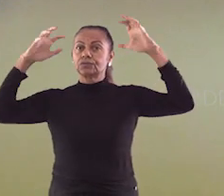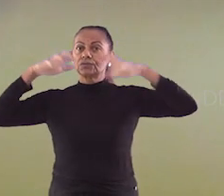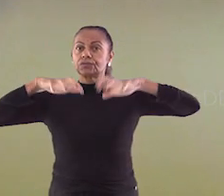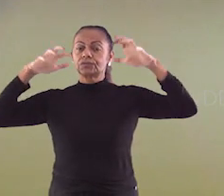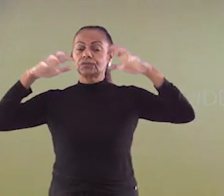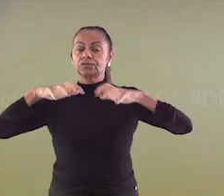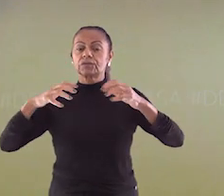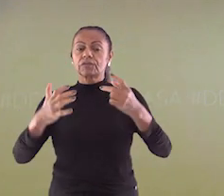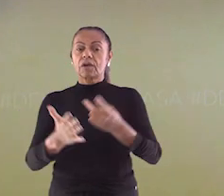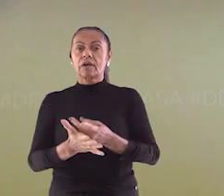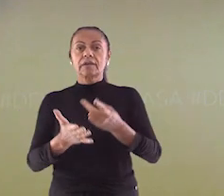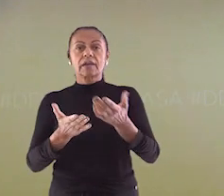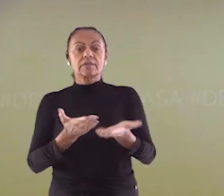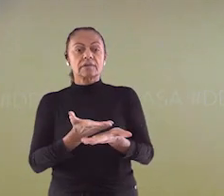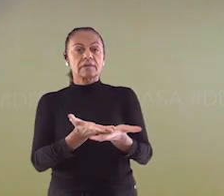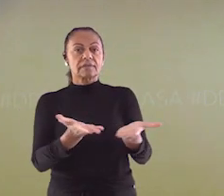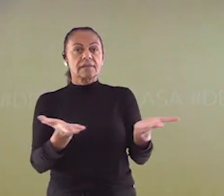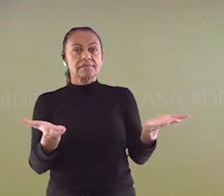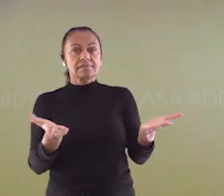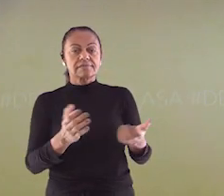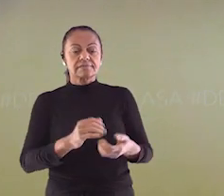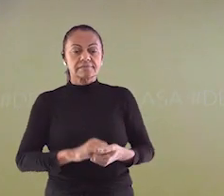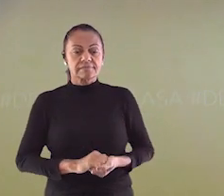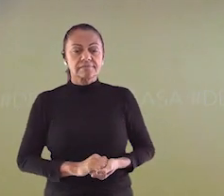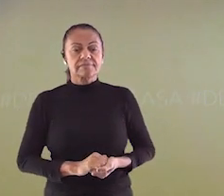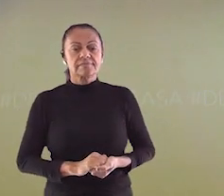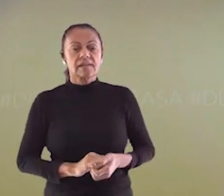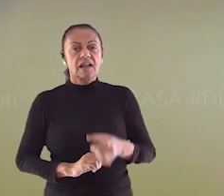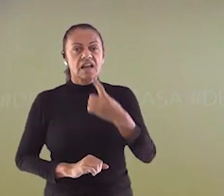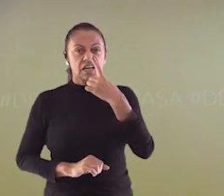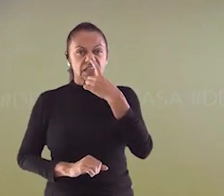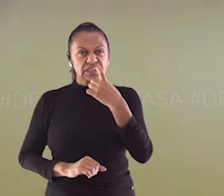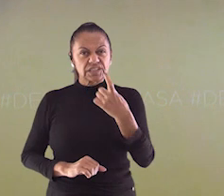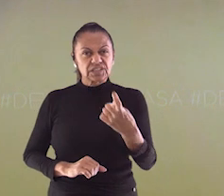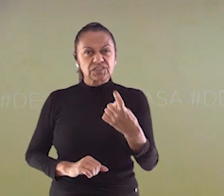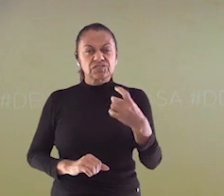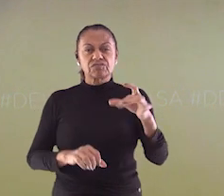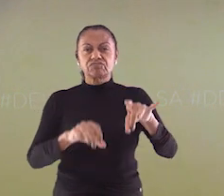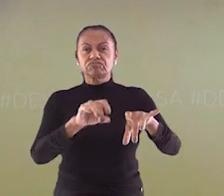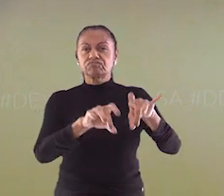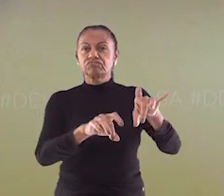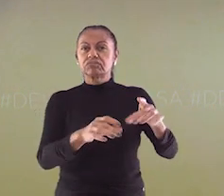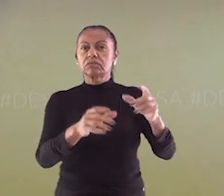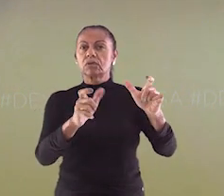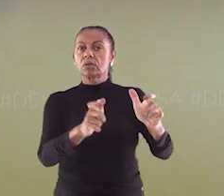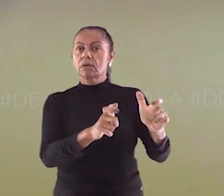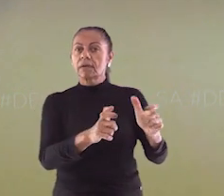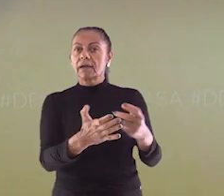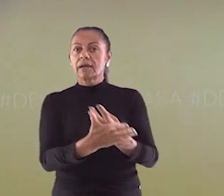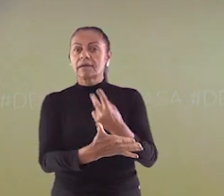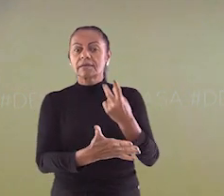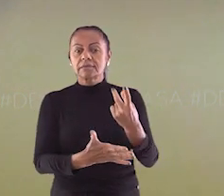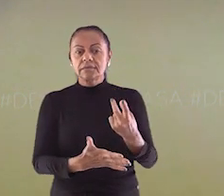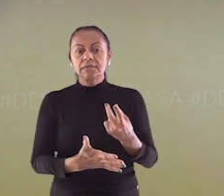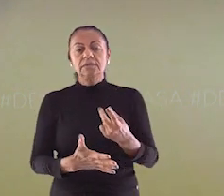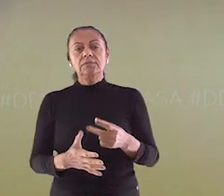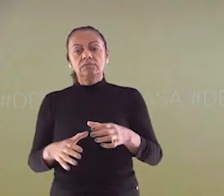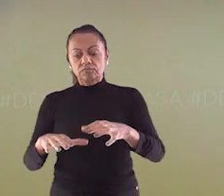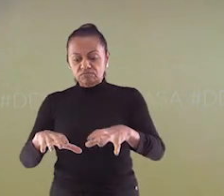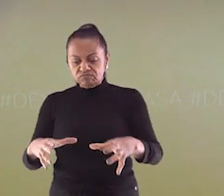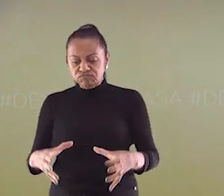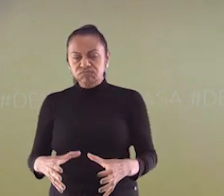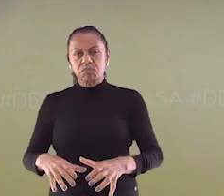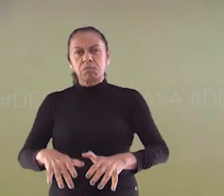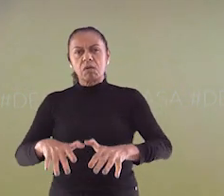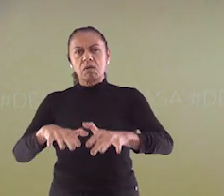dos rios. E quando a chuva vem, olha aí o que acontece, estudantes. Lixo, descartado